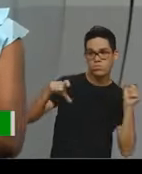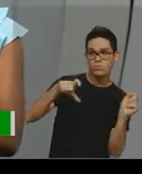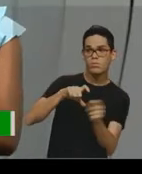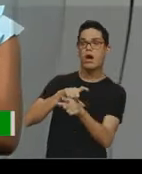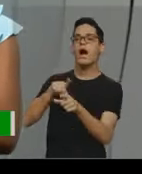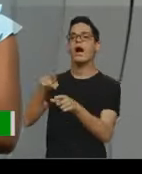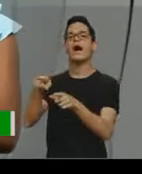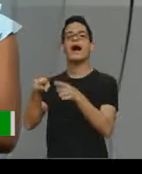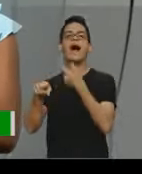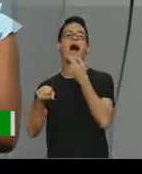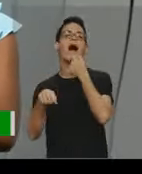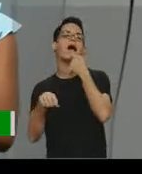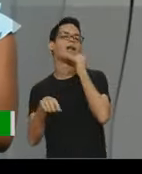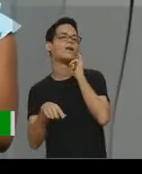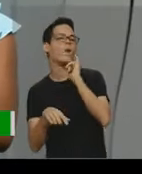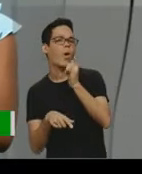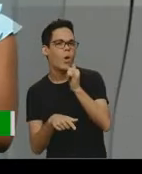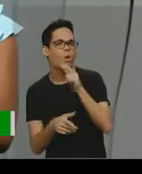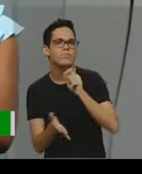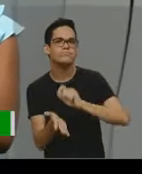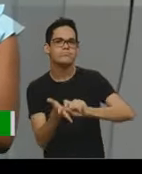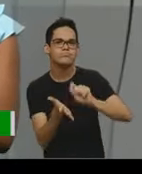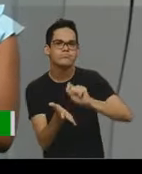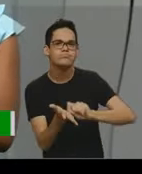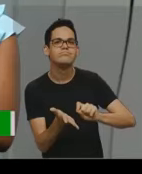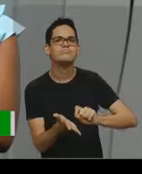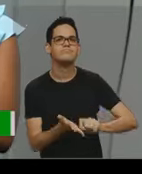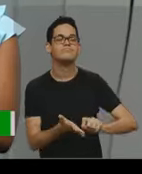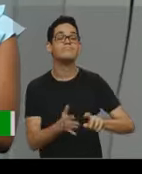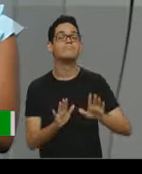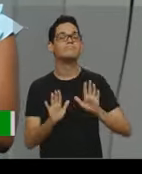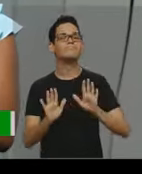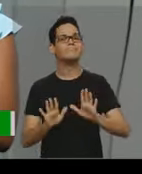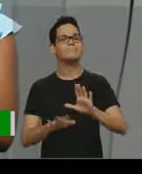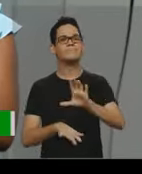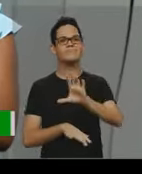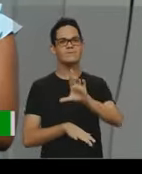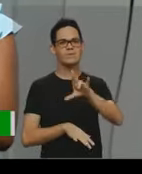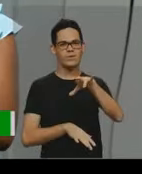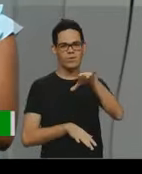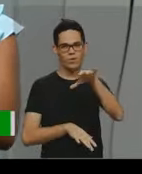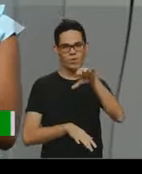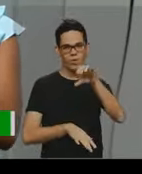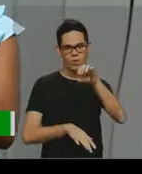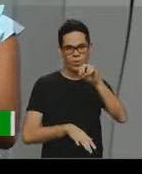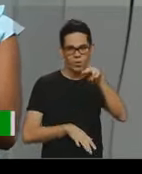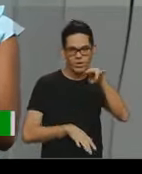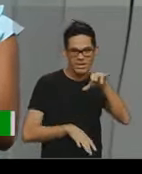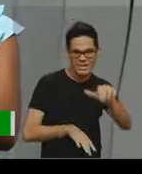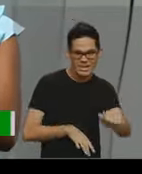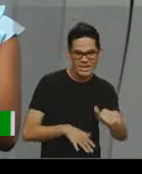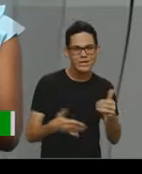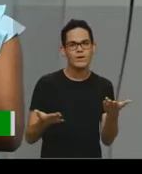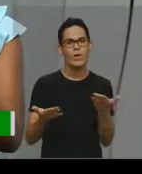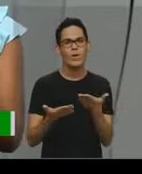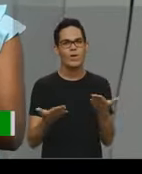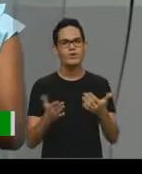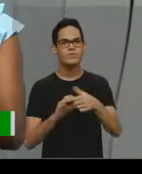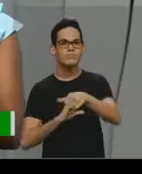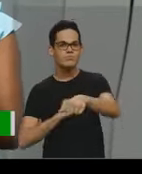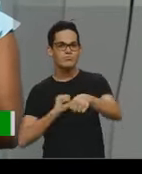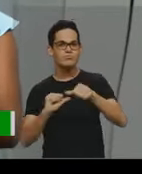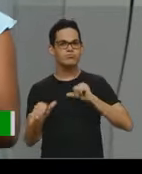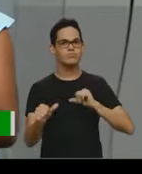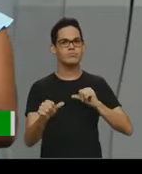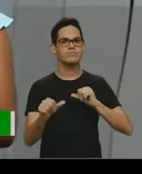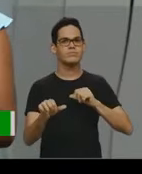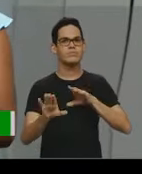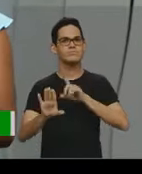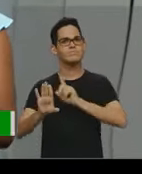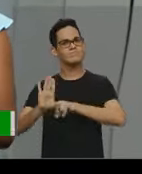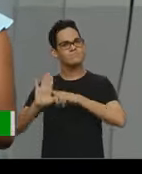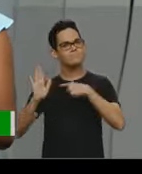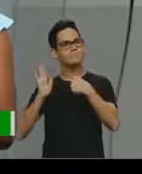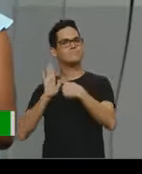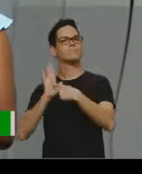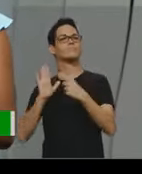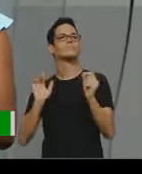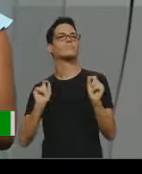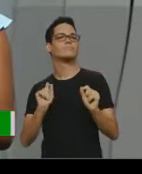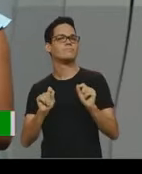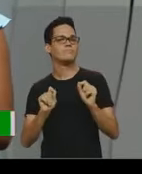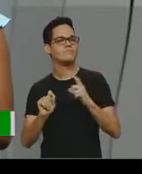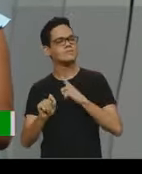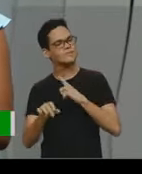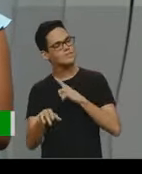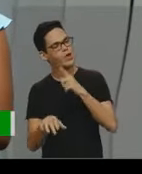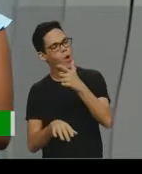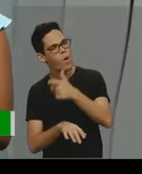aconteceu no futebol, mas a crônica hoje, né, disso, extrapolou, então, a gente pode encontrar